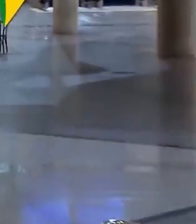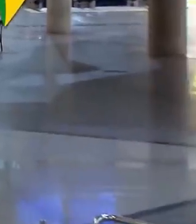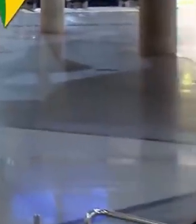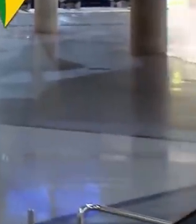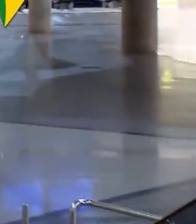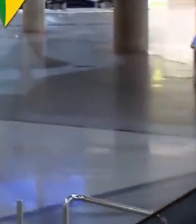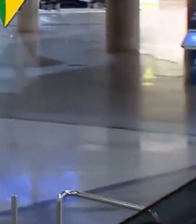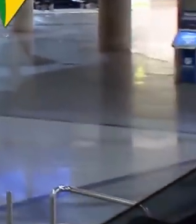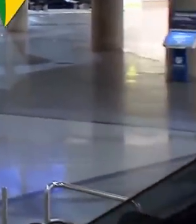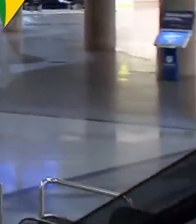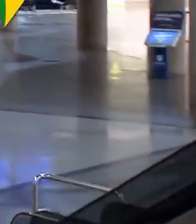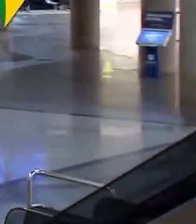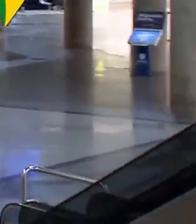Transcrição Tchau, tchau.